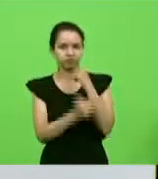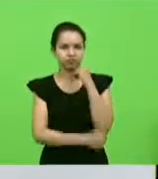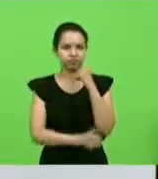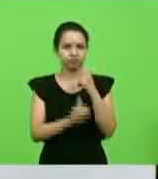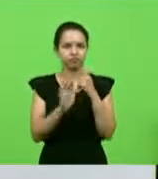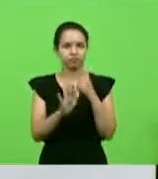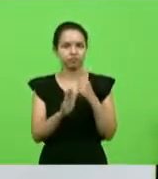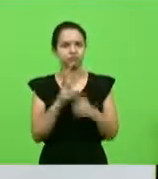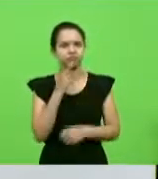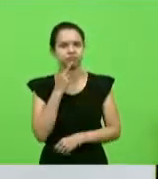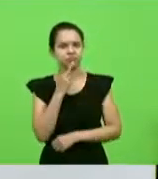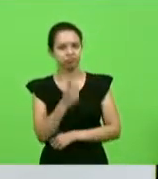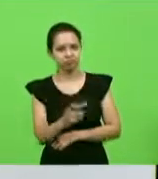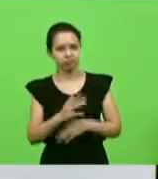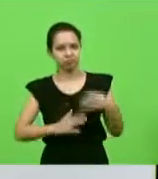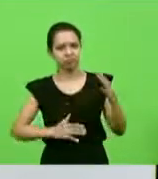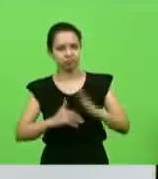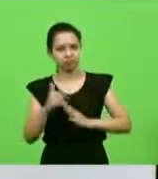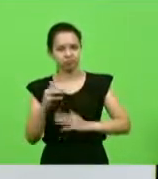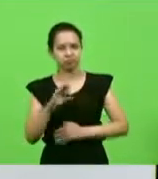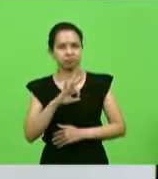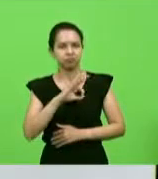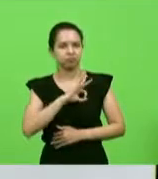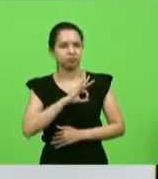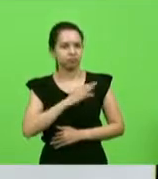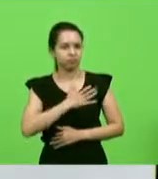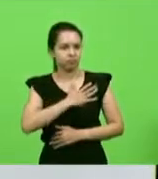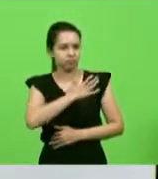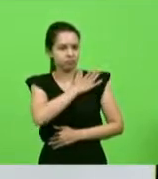comando da Polícia Militar de Santa Catarina.